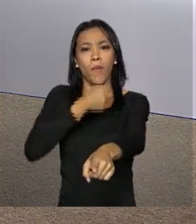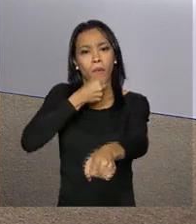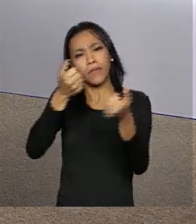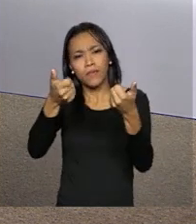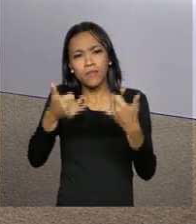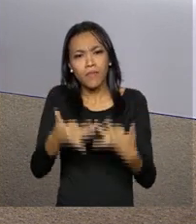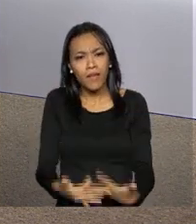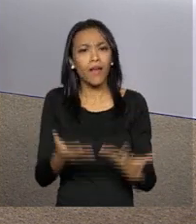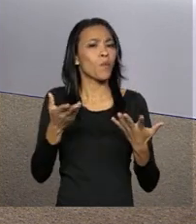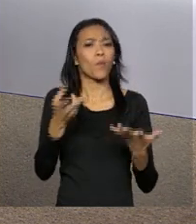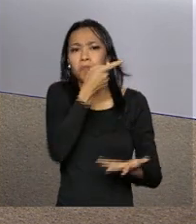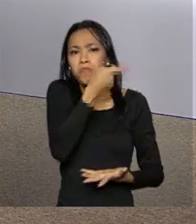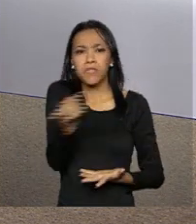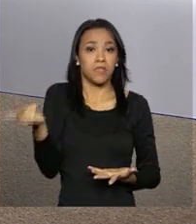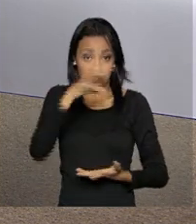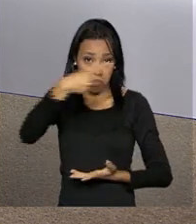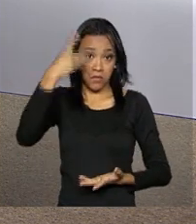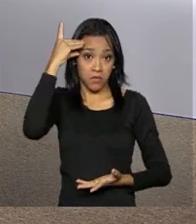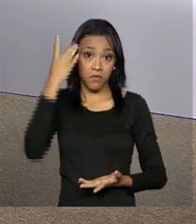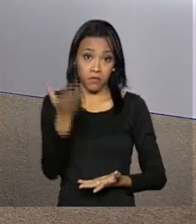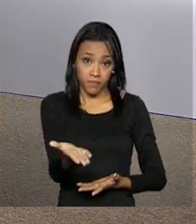tem os detalhes desta visita. Paola.